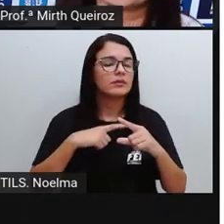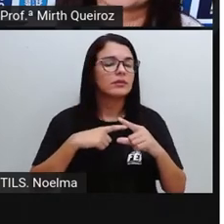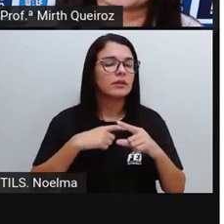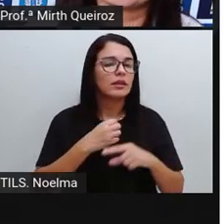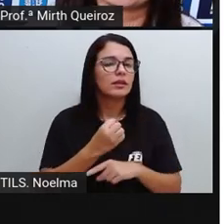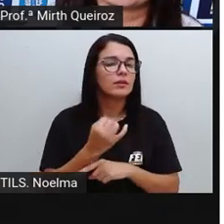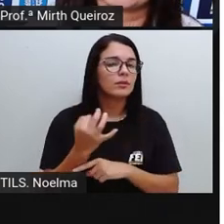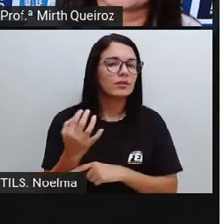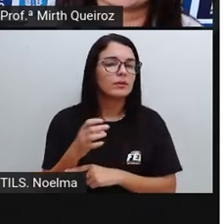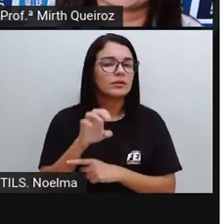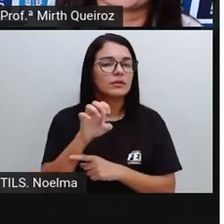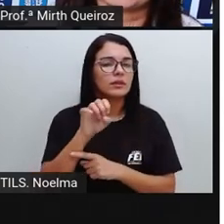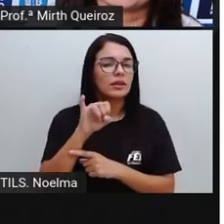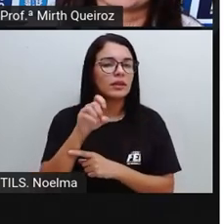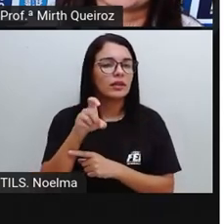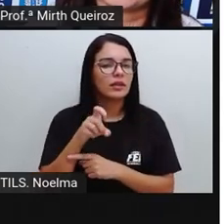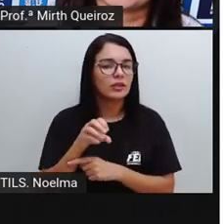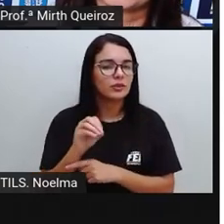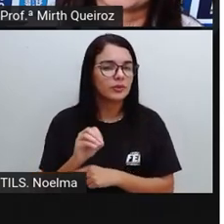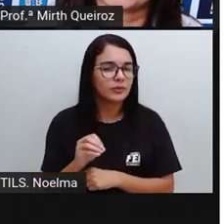eixos de simetria tem um triângulo?